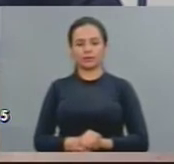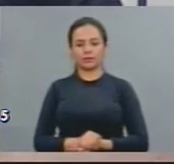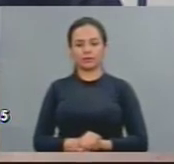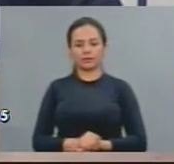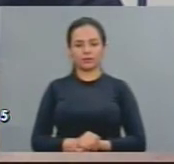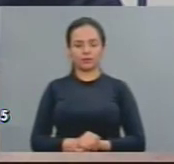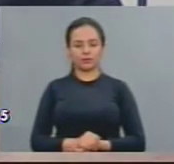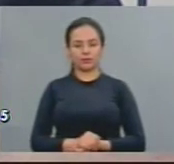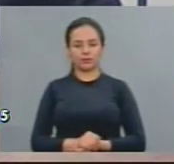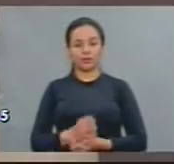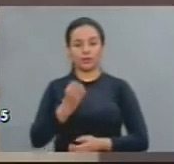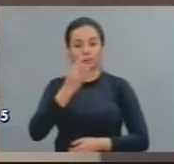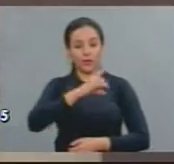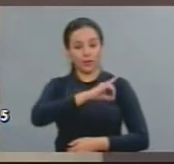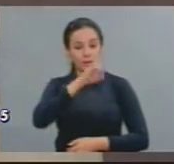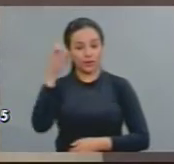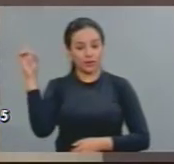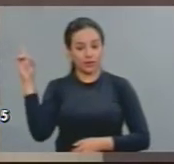Bom dia,